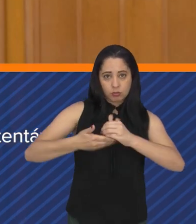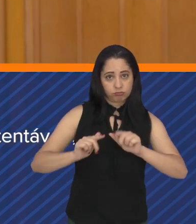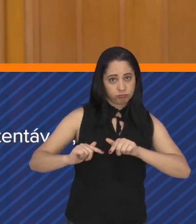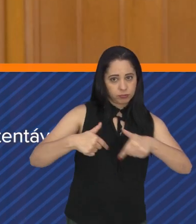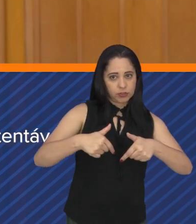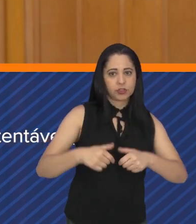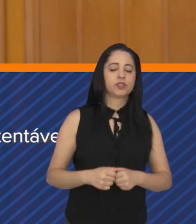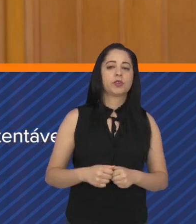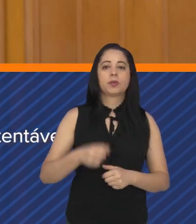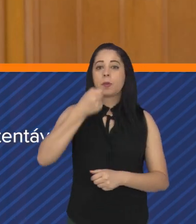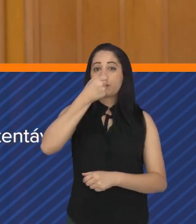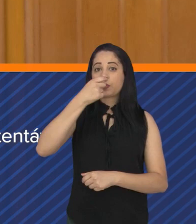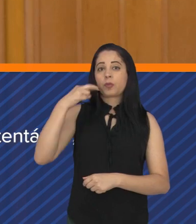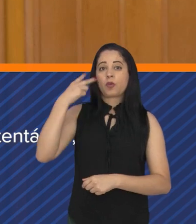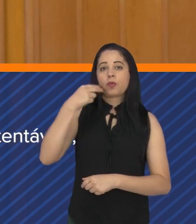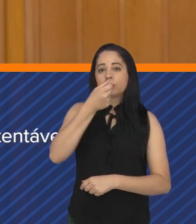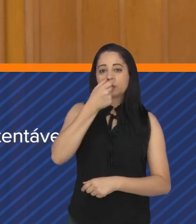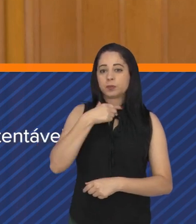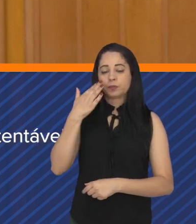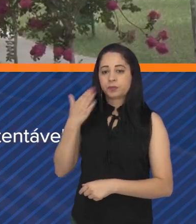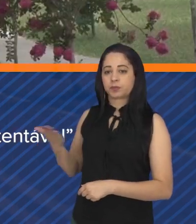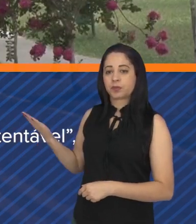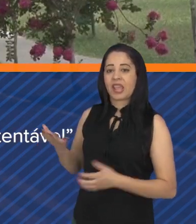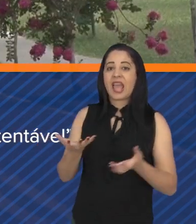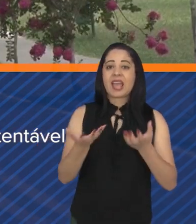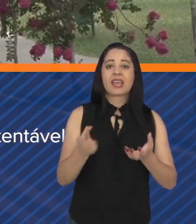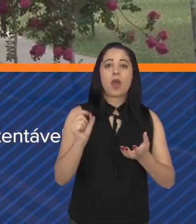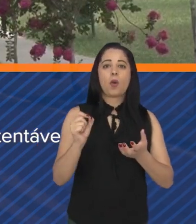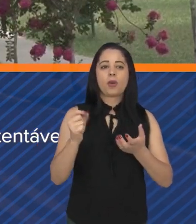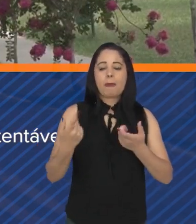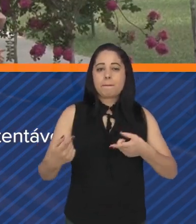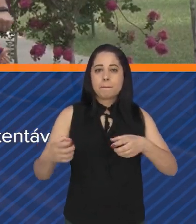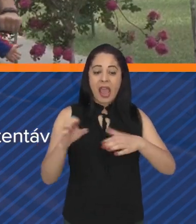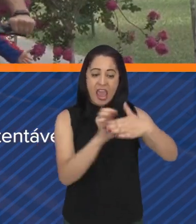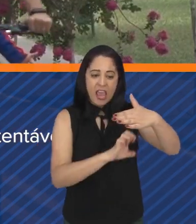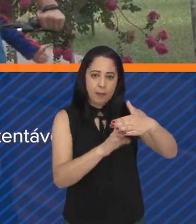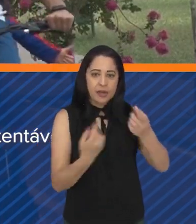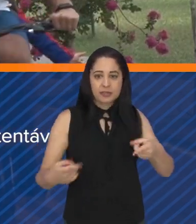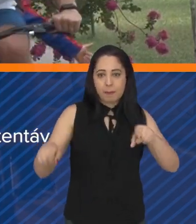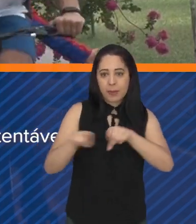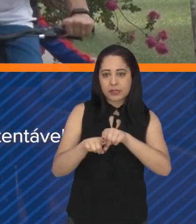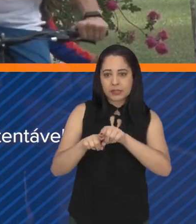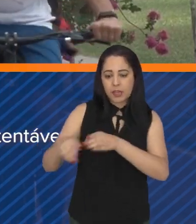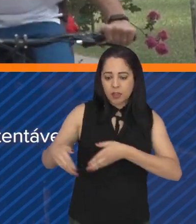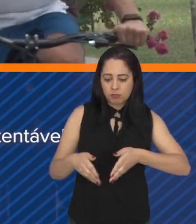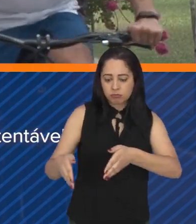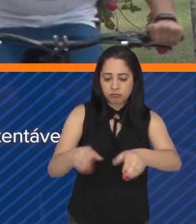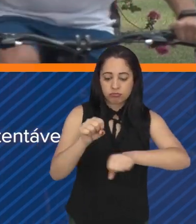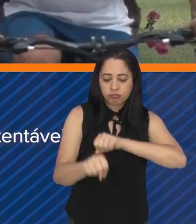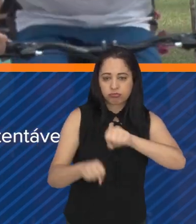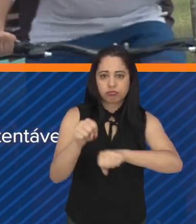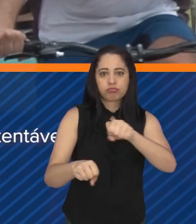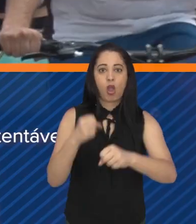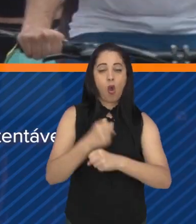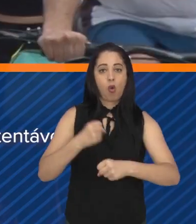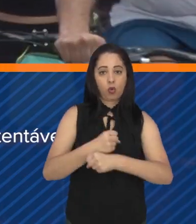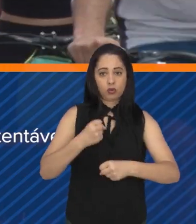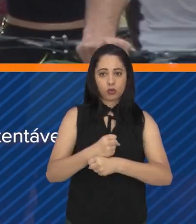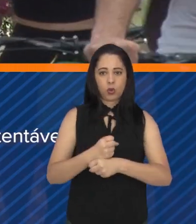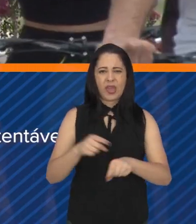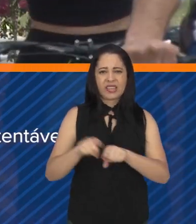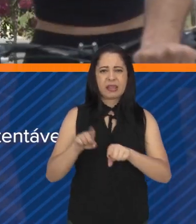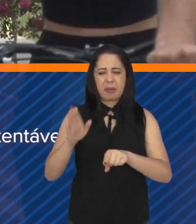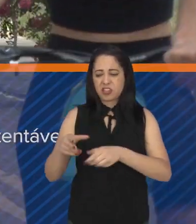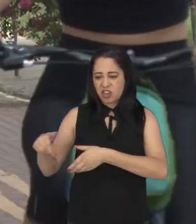vereador Roberto do Eleven prevê parcerias com empresas para a construção de ciclovias e ciclofaixas na cidade, além de reformas